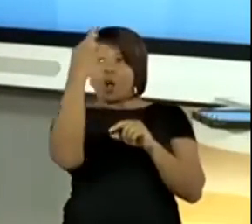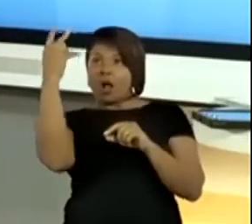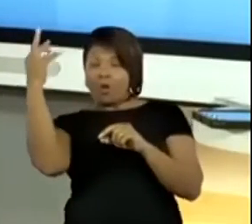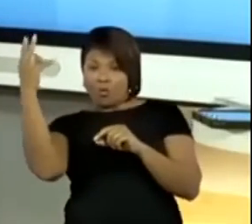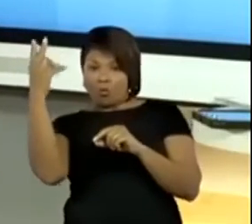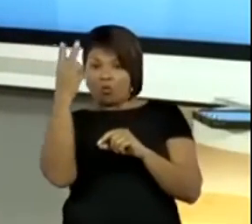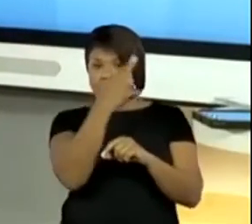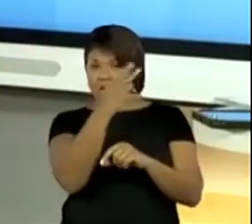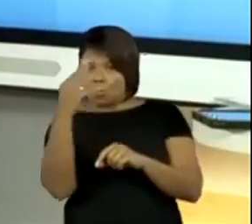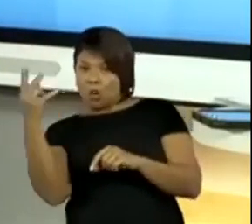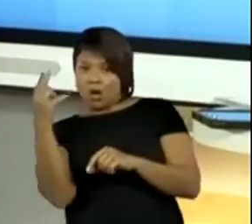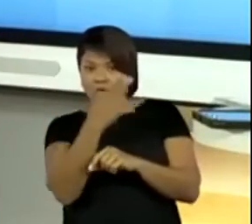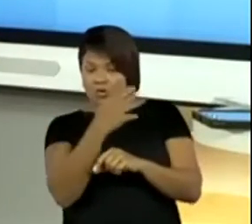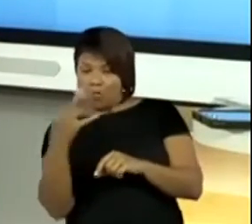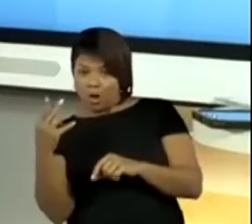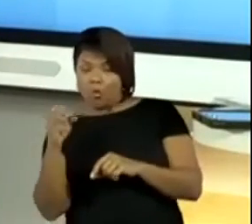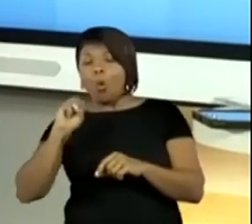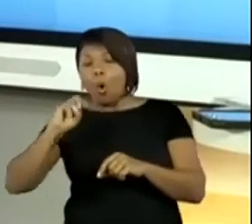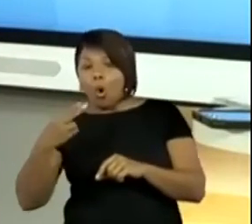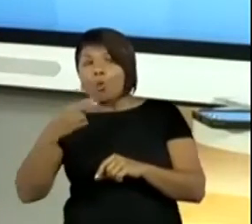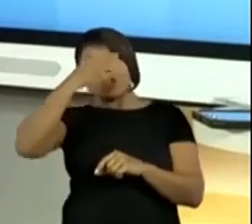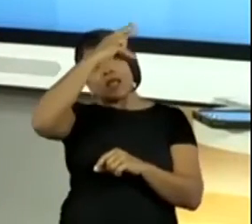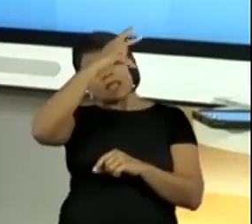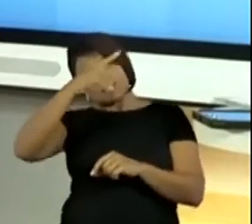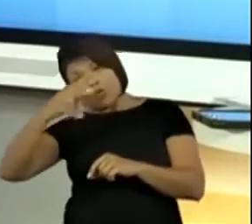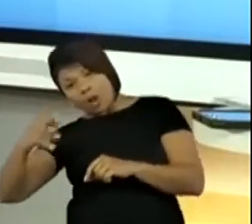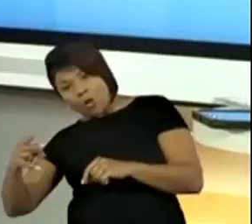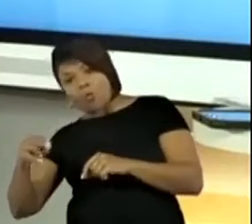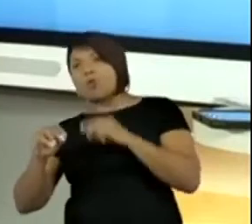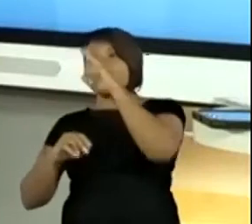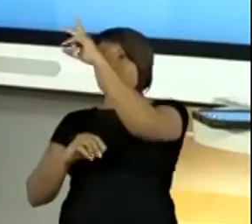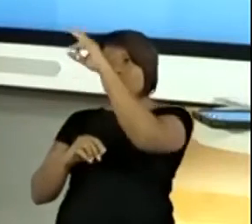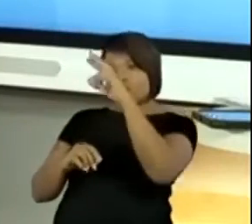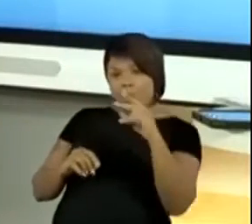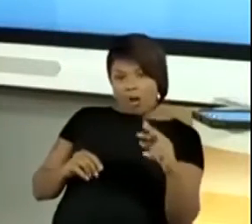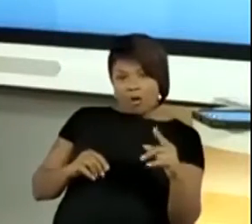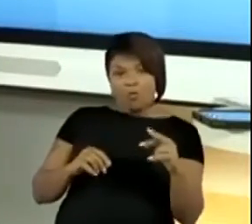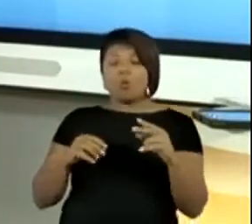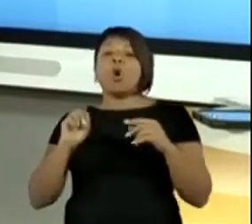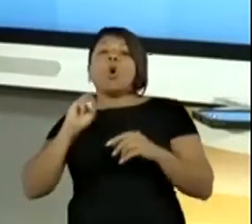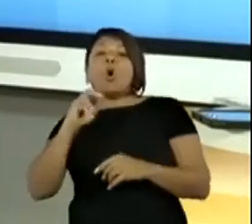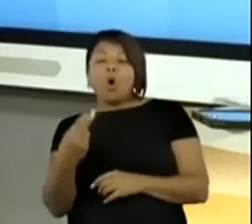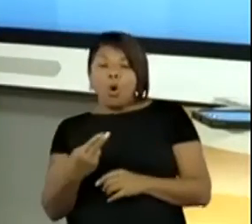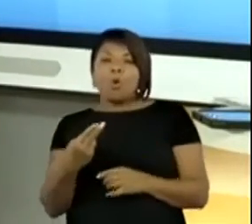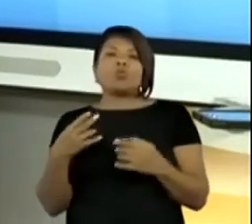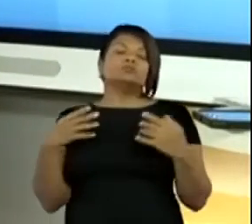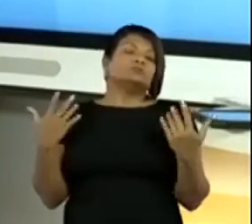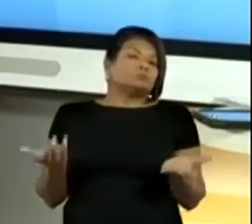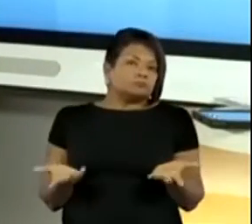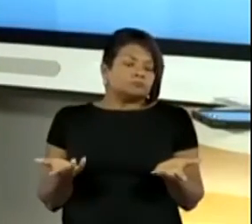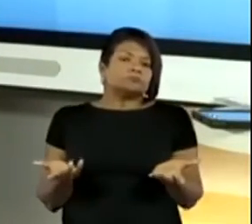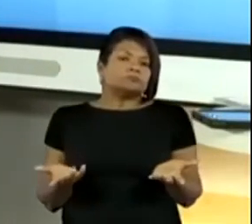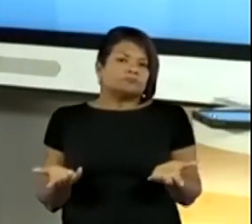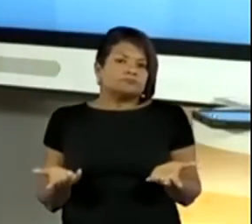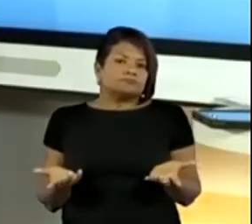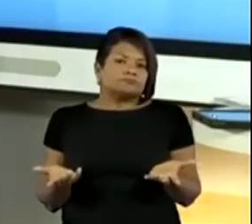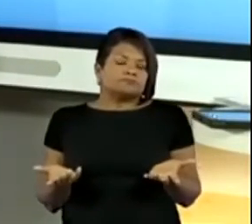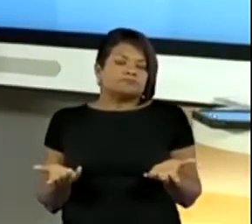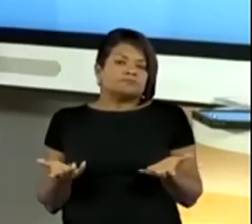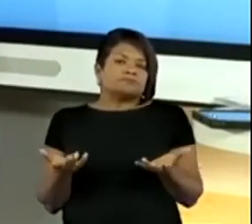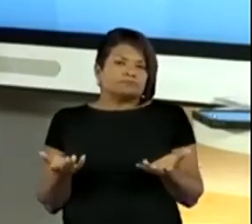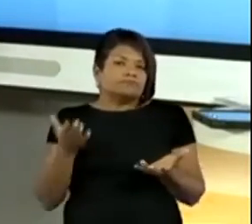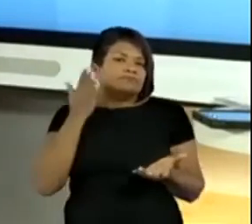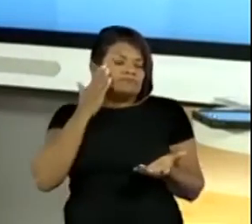né? Ou na paralela, tá? Eu consigo fazer, certo? Então, olha só. Então, o azul que vai jogar.